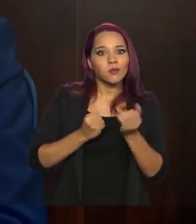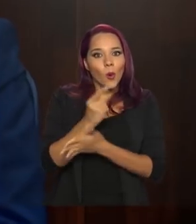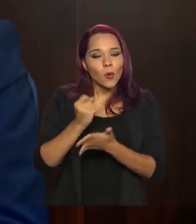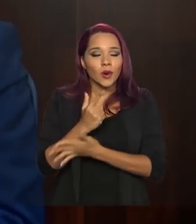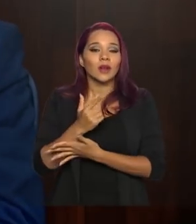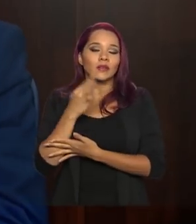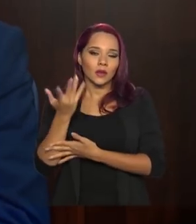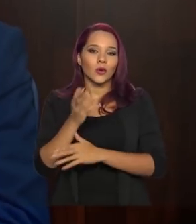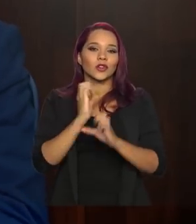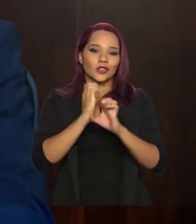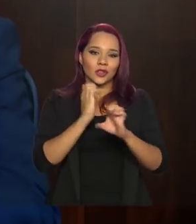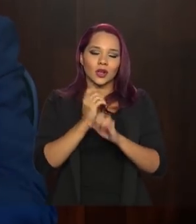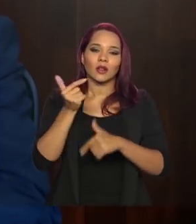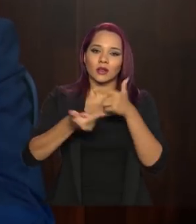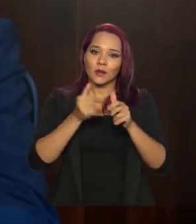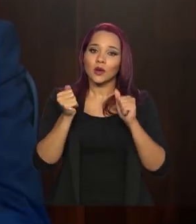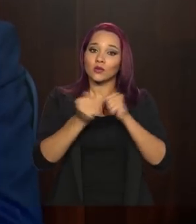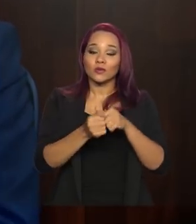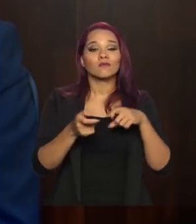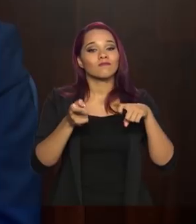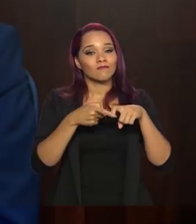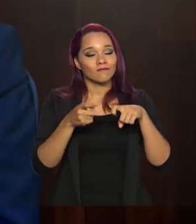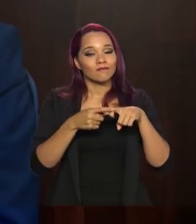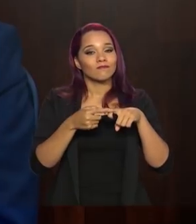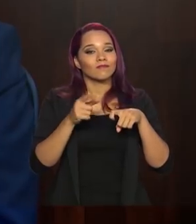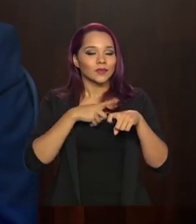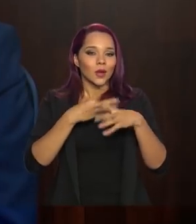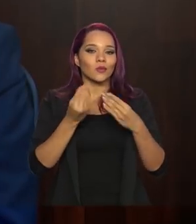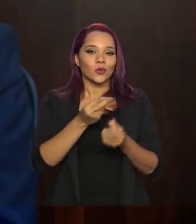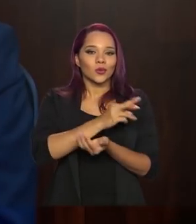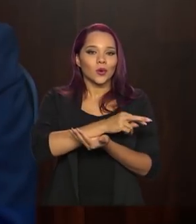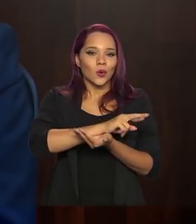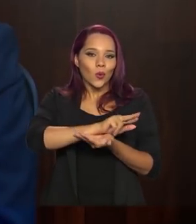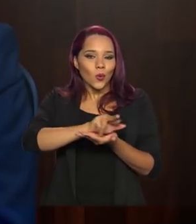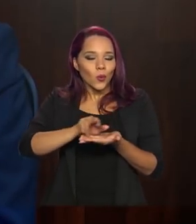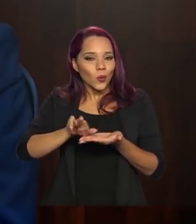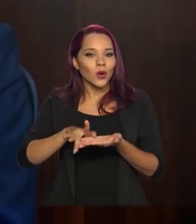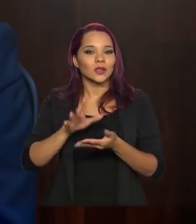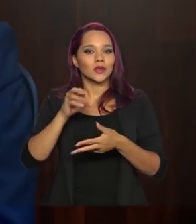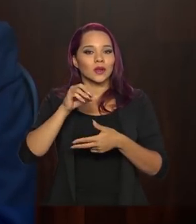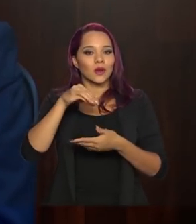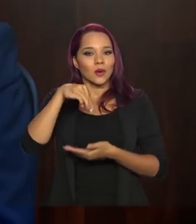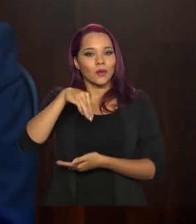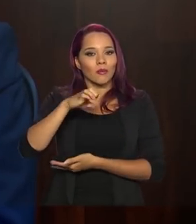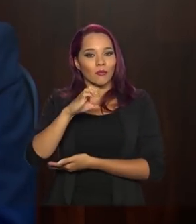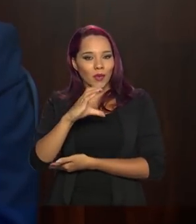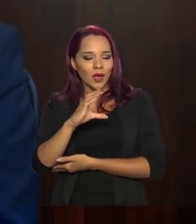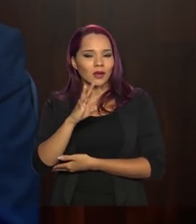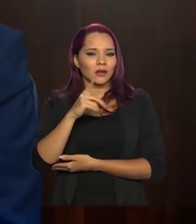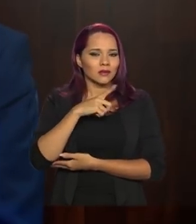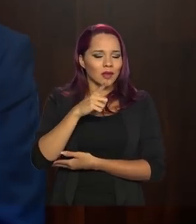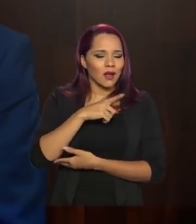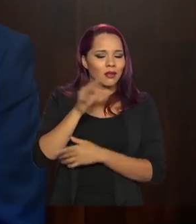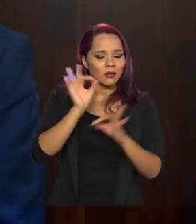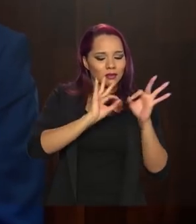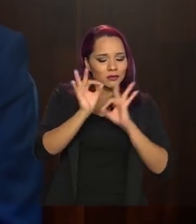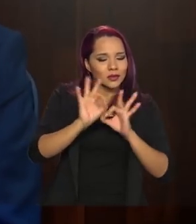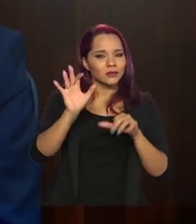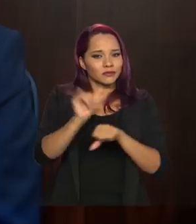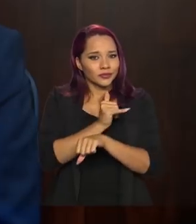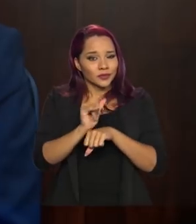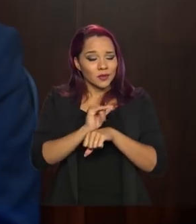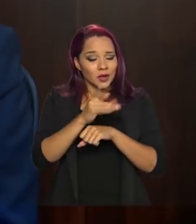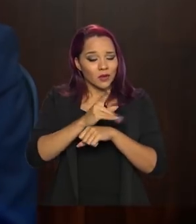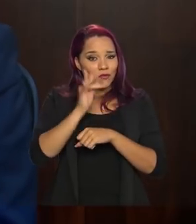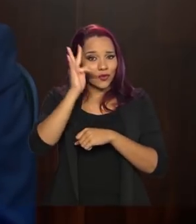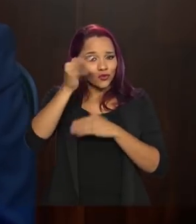engenharia que trabalha junto com medicina. Então, tem muita coisa que o MEC está se reposicionando para poder, nos próximos